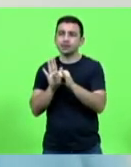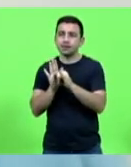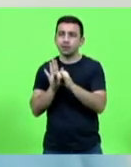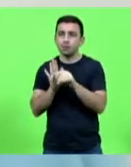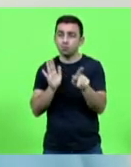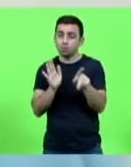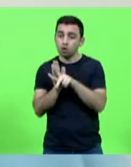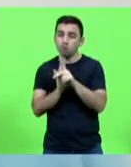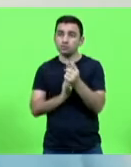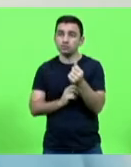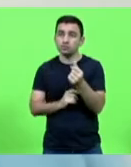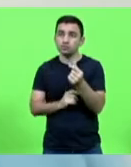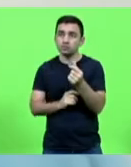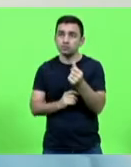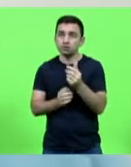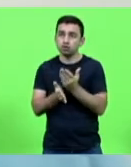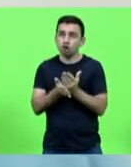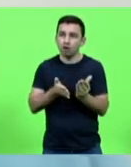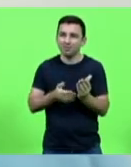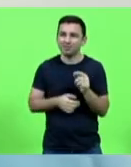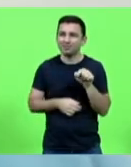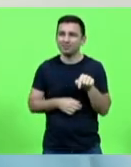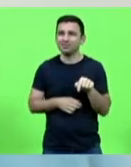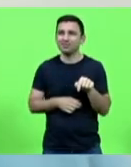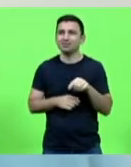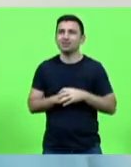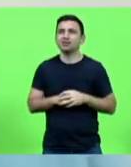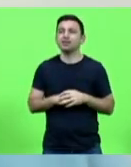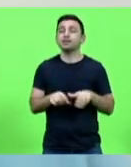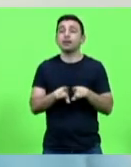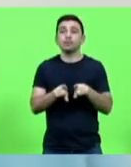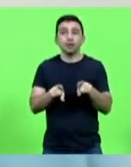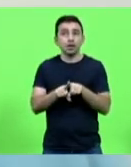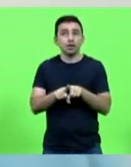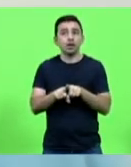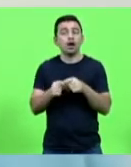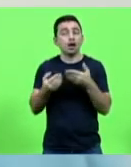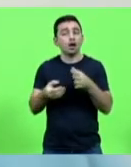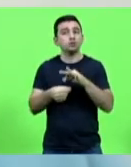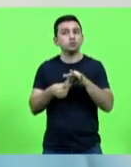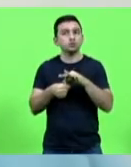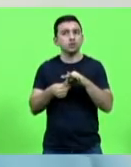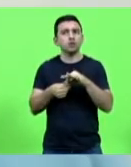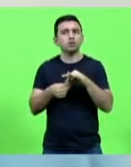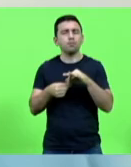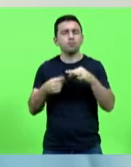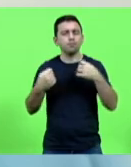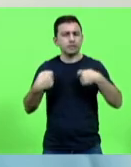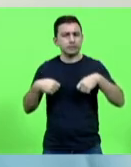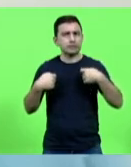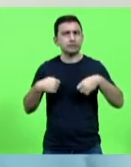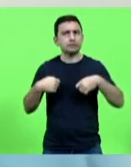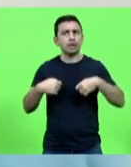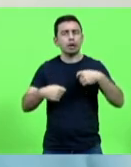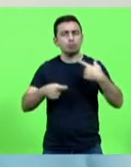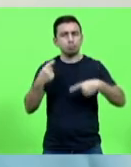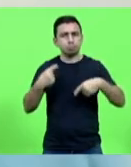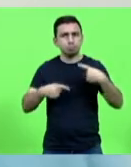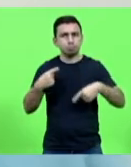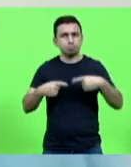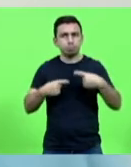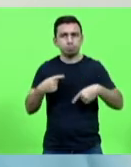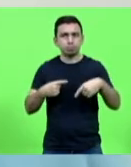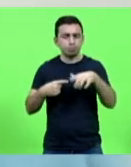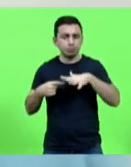recurso da sobra? E se a Fundação também pretende abrir o debate com o setor para a formatação